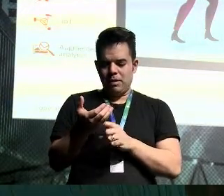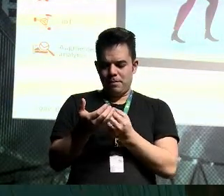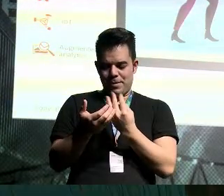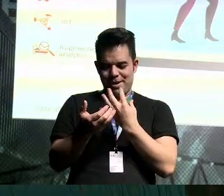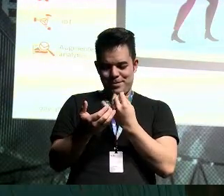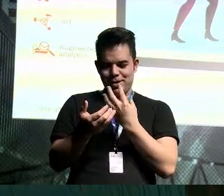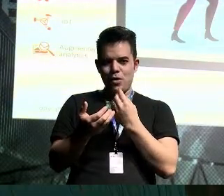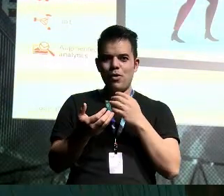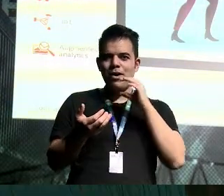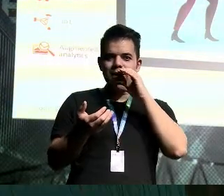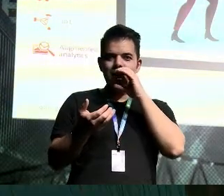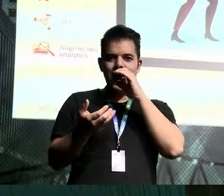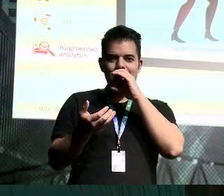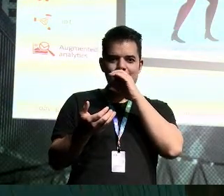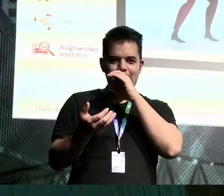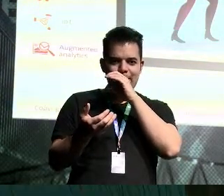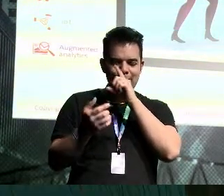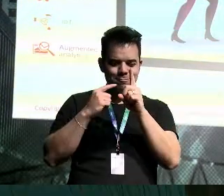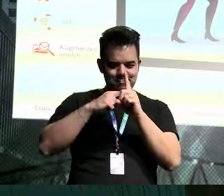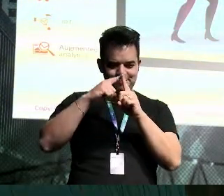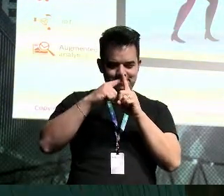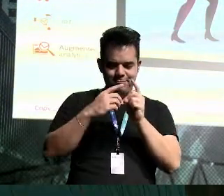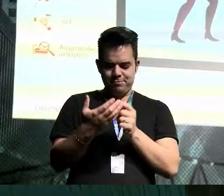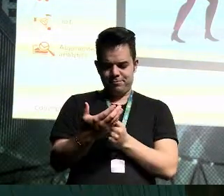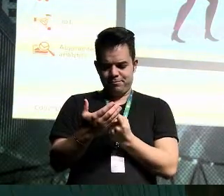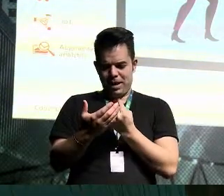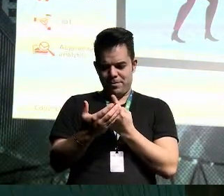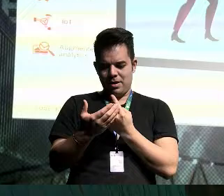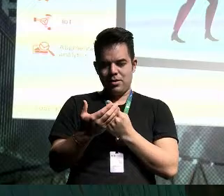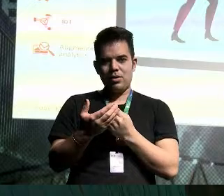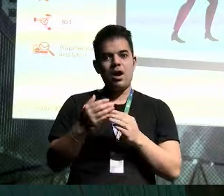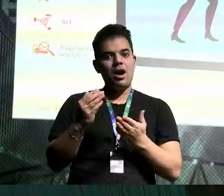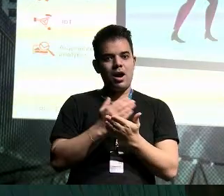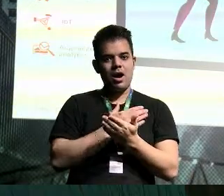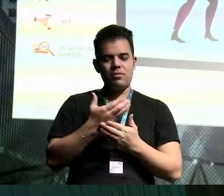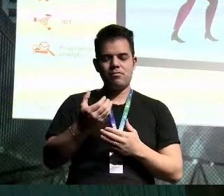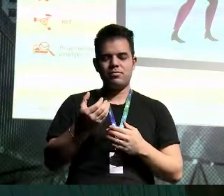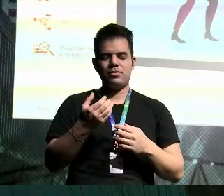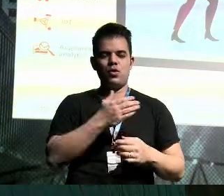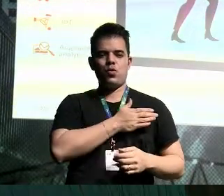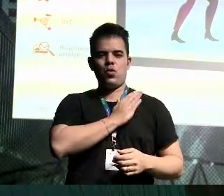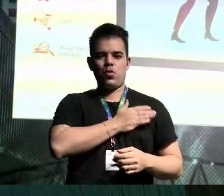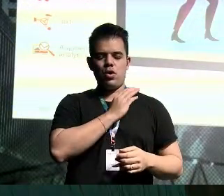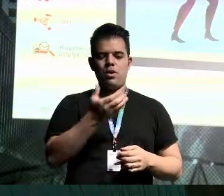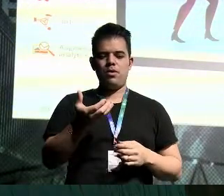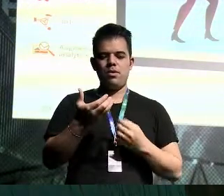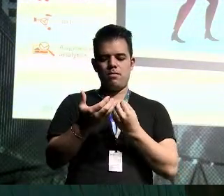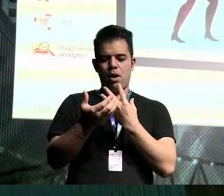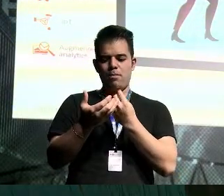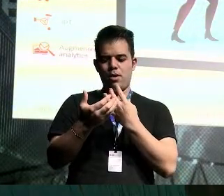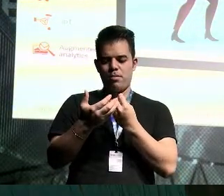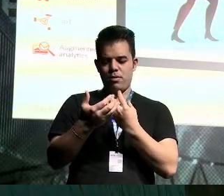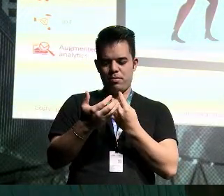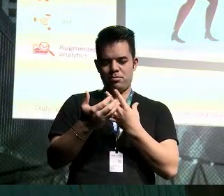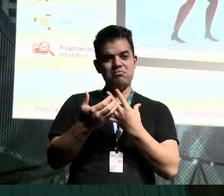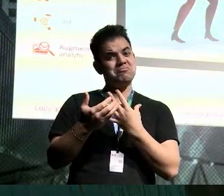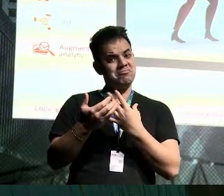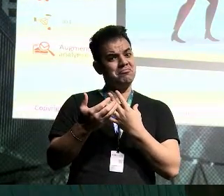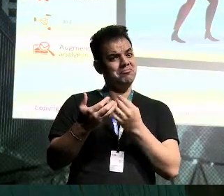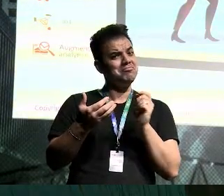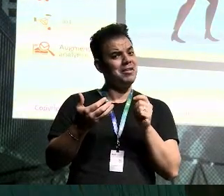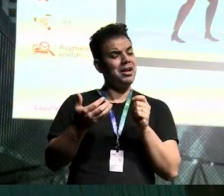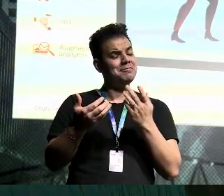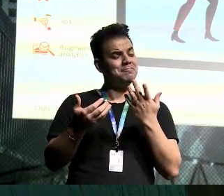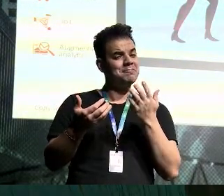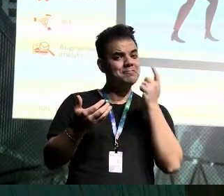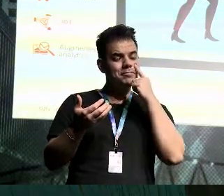estar medindo a temperatura também, ele poderia estar medindo, até porque eu estou tocando nele, o meu batimento cardíaco, e dado o momento, dado o